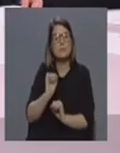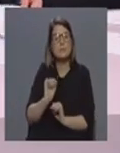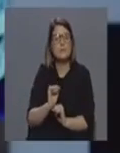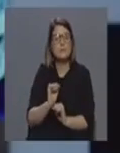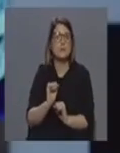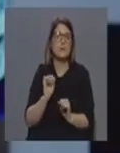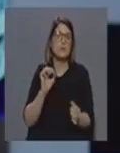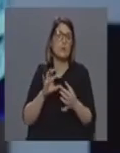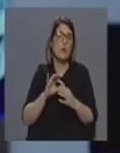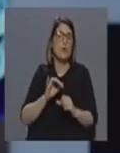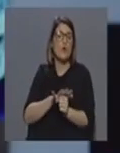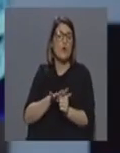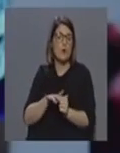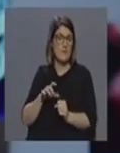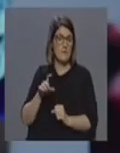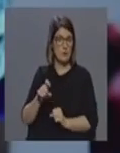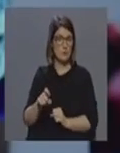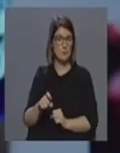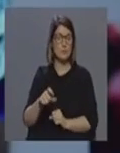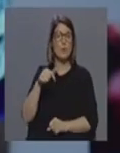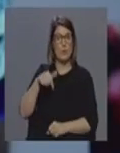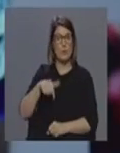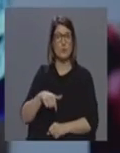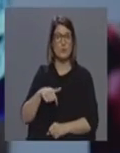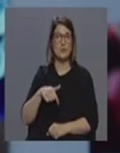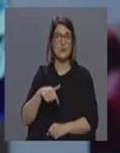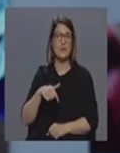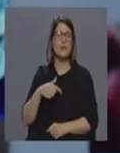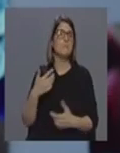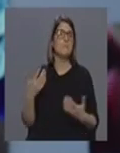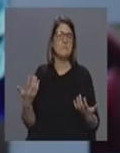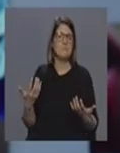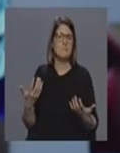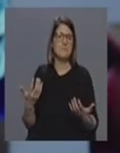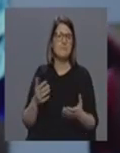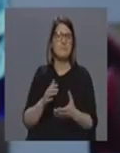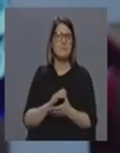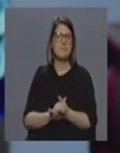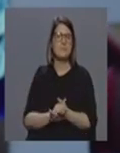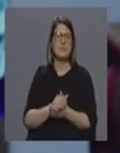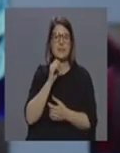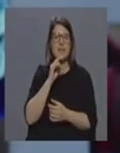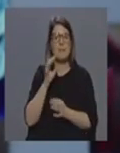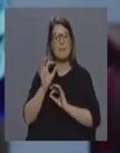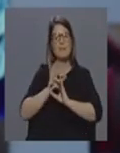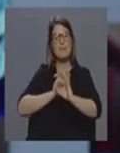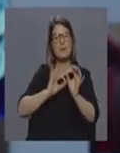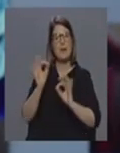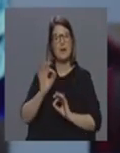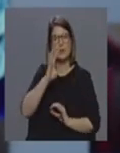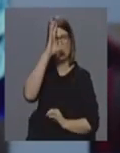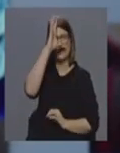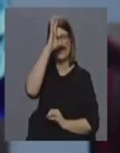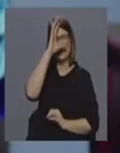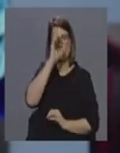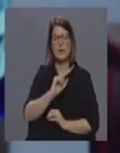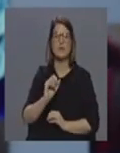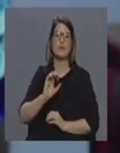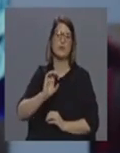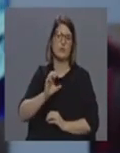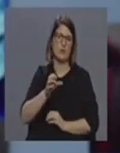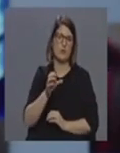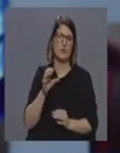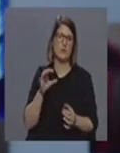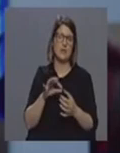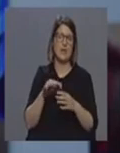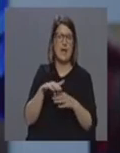novo coronavírus e durante o dia 2 precisamente aquilo que nós tivemos foi a operacionalizar aquilo que o próprio Governo Regional dentro dos